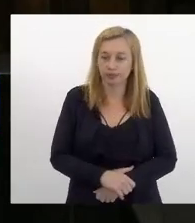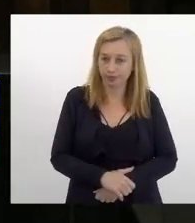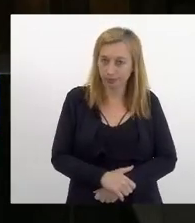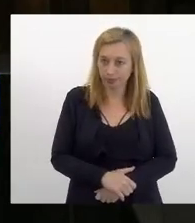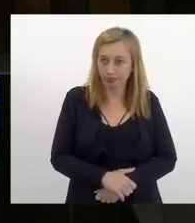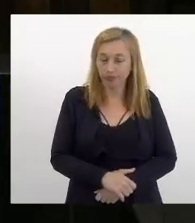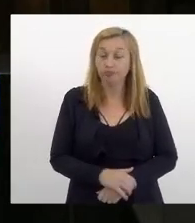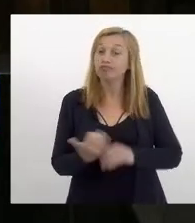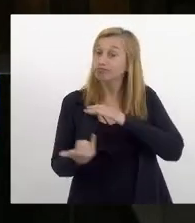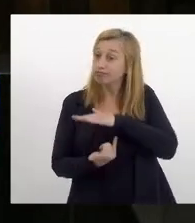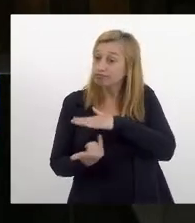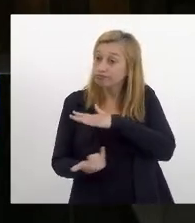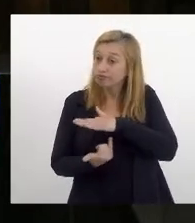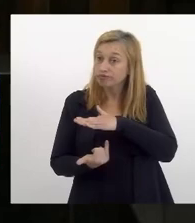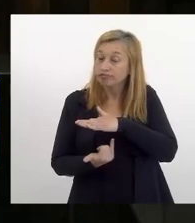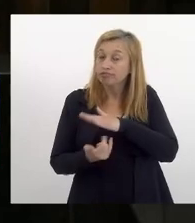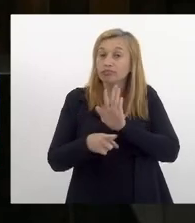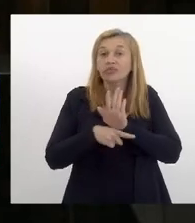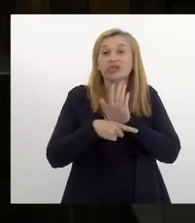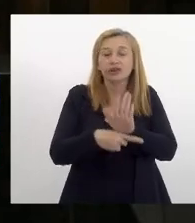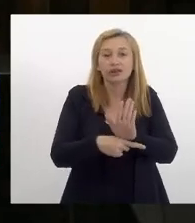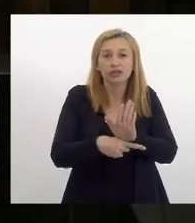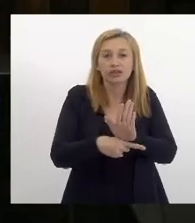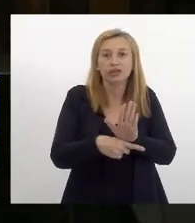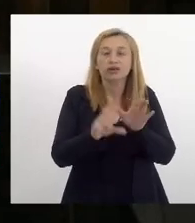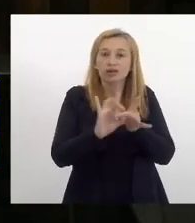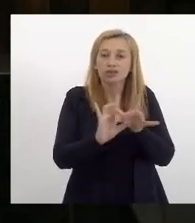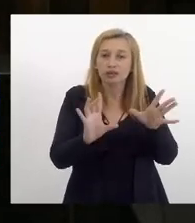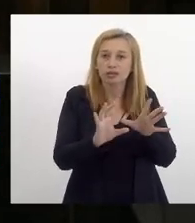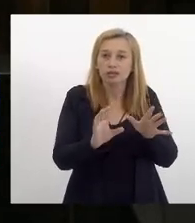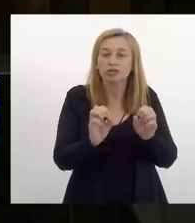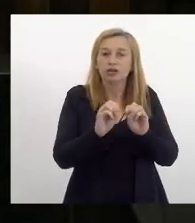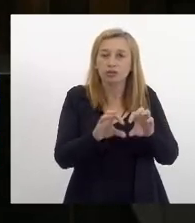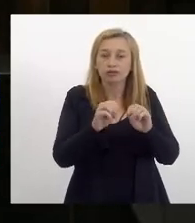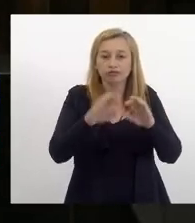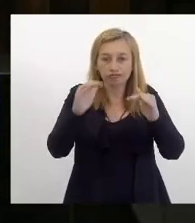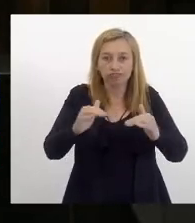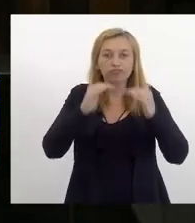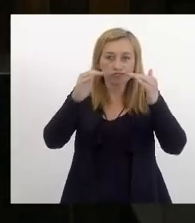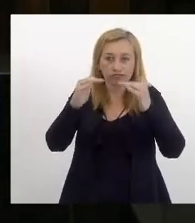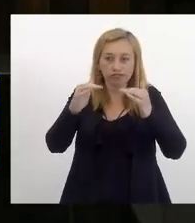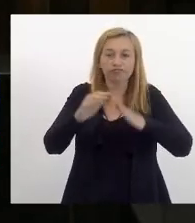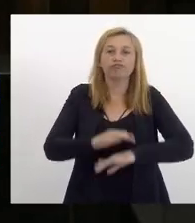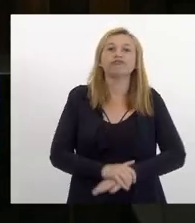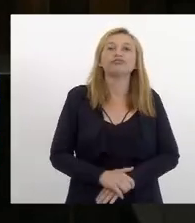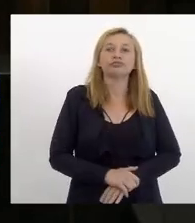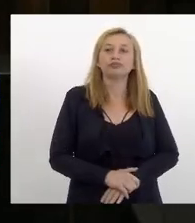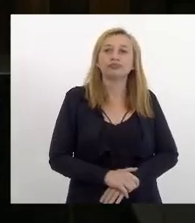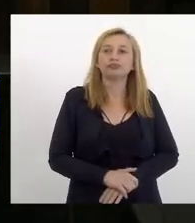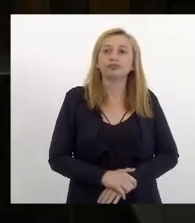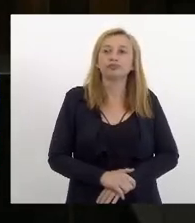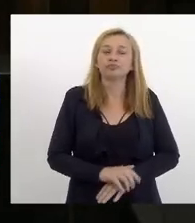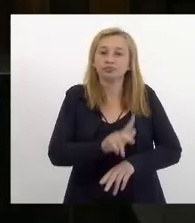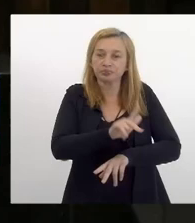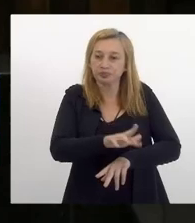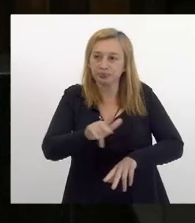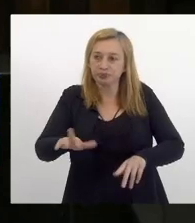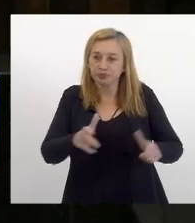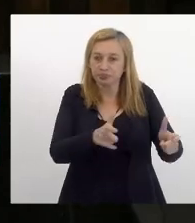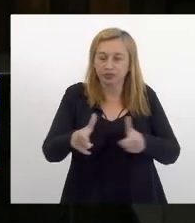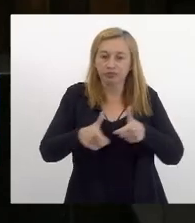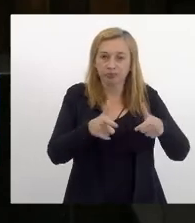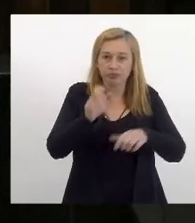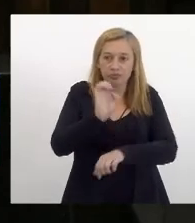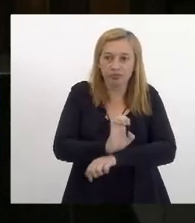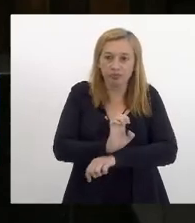uma instituição que ajuda a democratizar o ensino superior a levá-lo para as diferentes regiões do estado